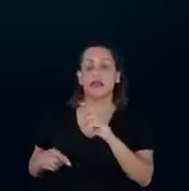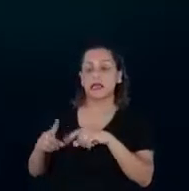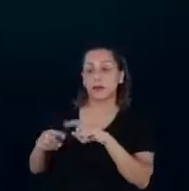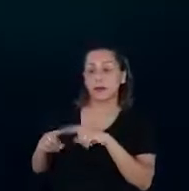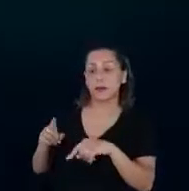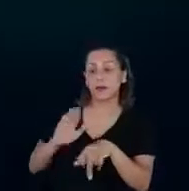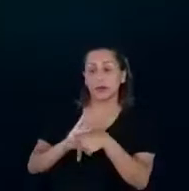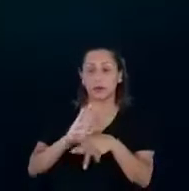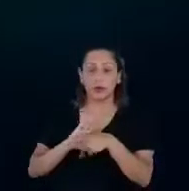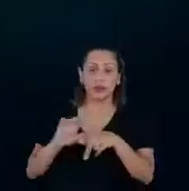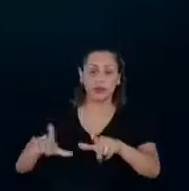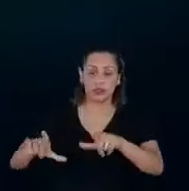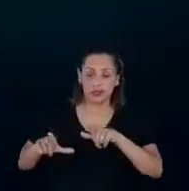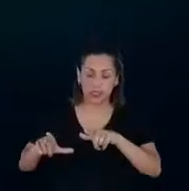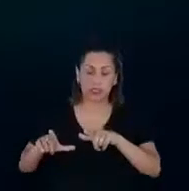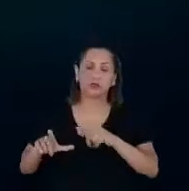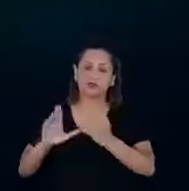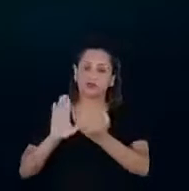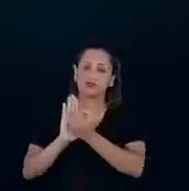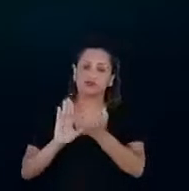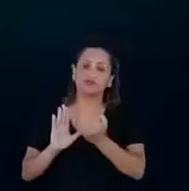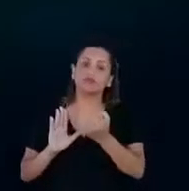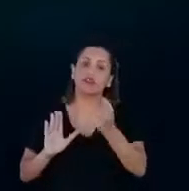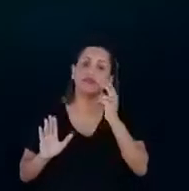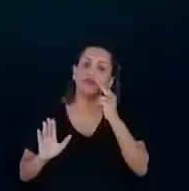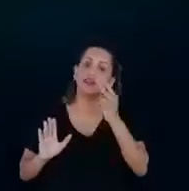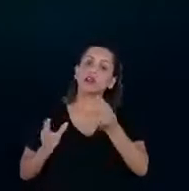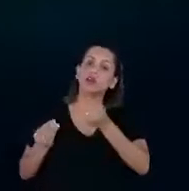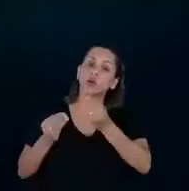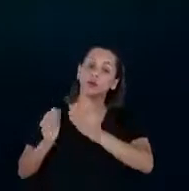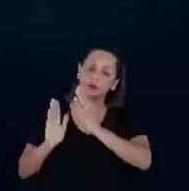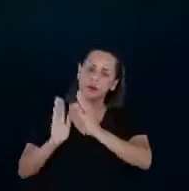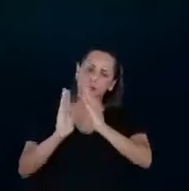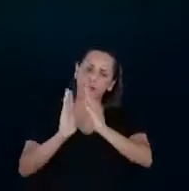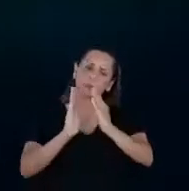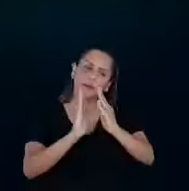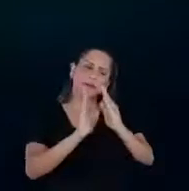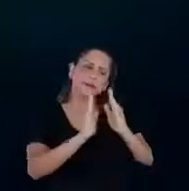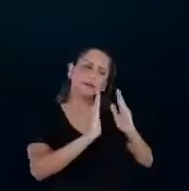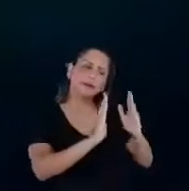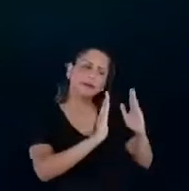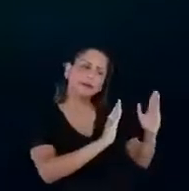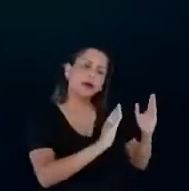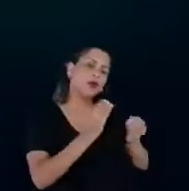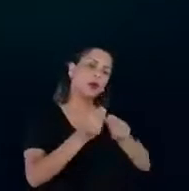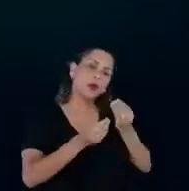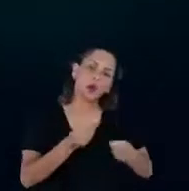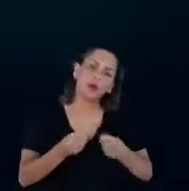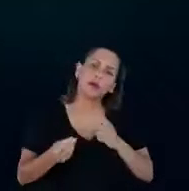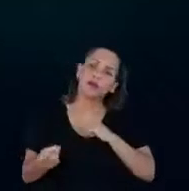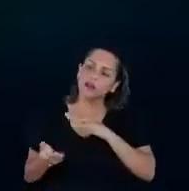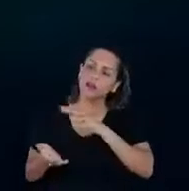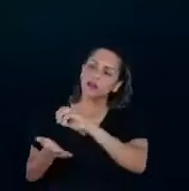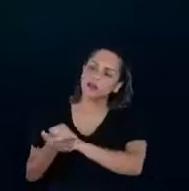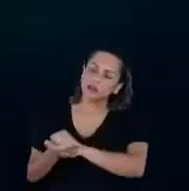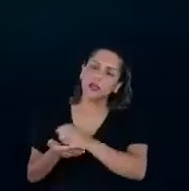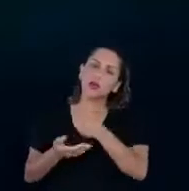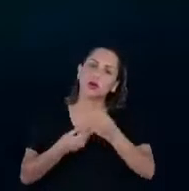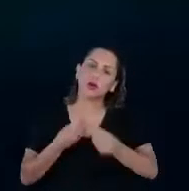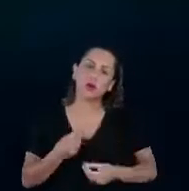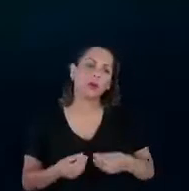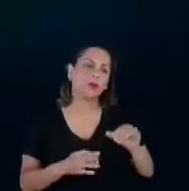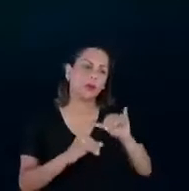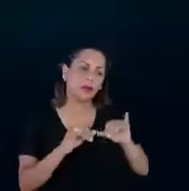poder visualizar do início ao fim como se deu aquele processo de concessão e por onde ele passou, qual foi o laboratório que